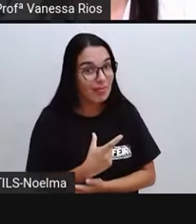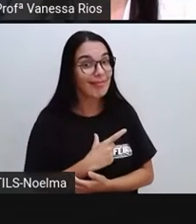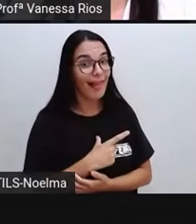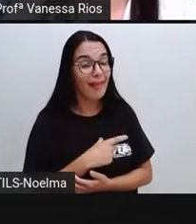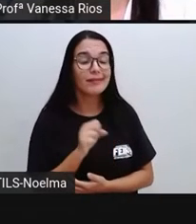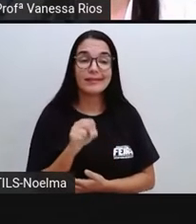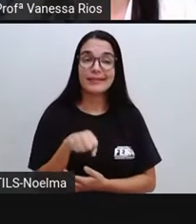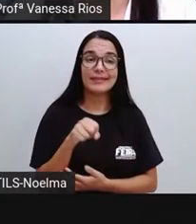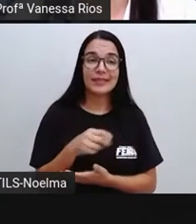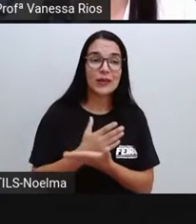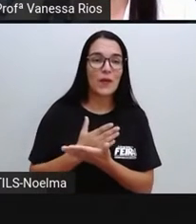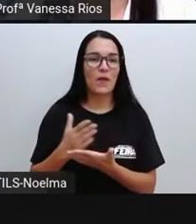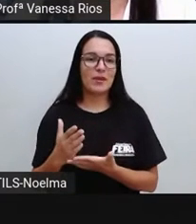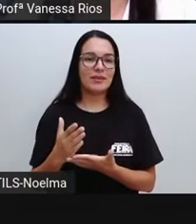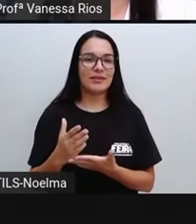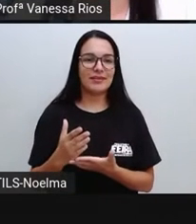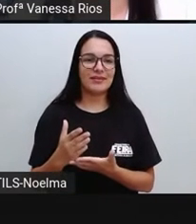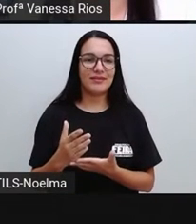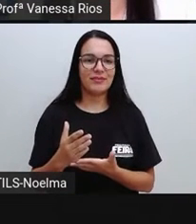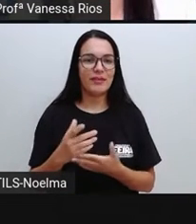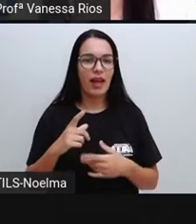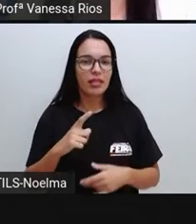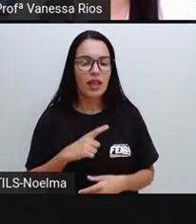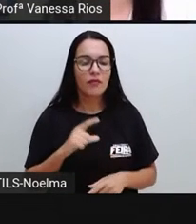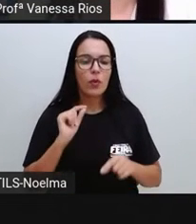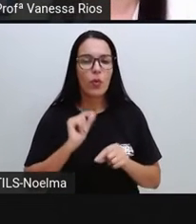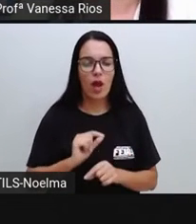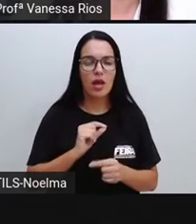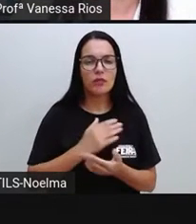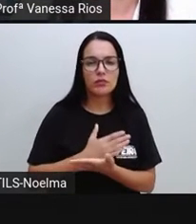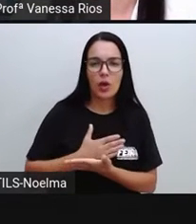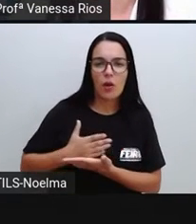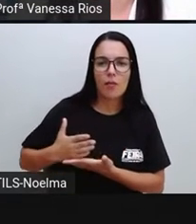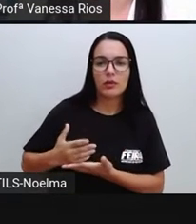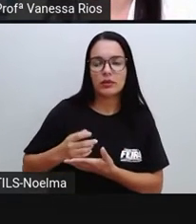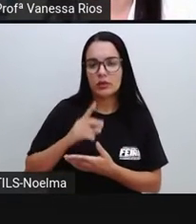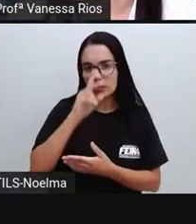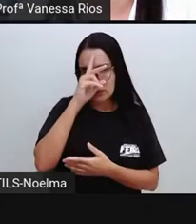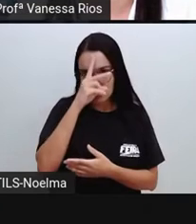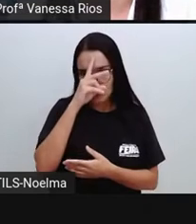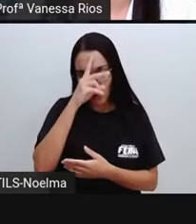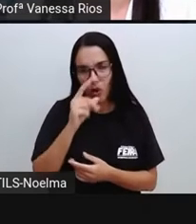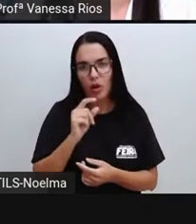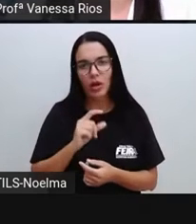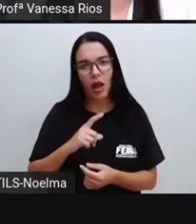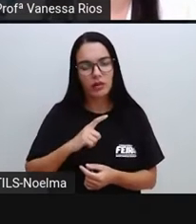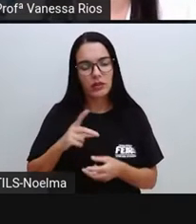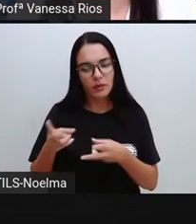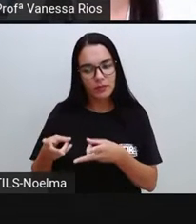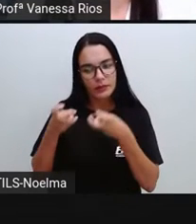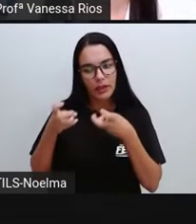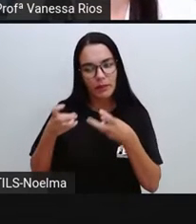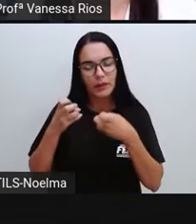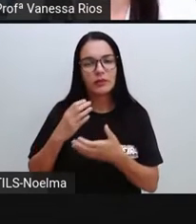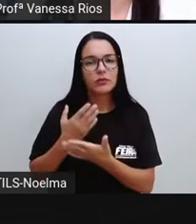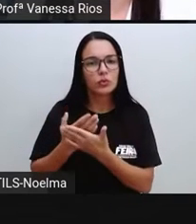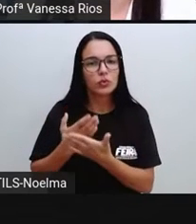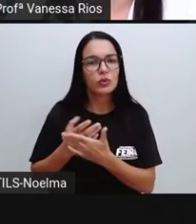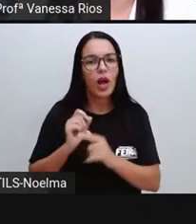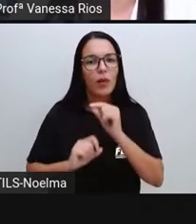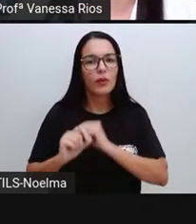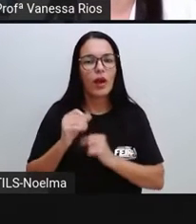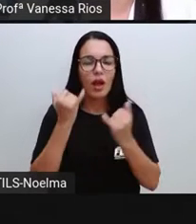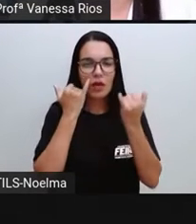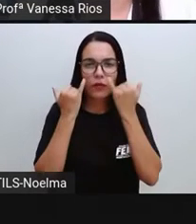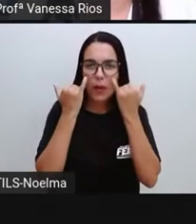agricultura tem o início da sua história e é sobre isso que nós vamos observar e estudar nas informações